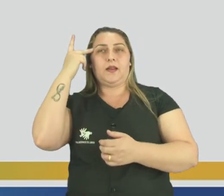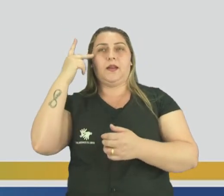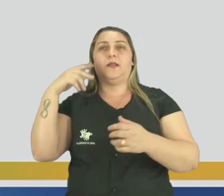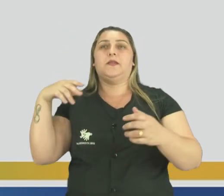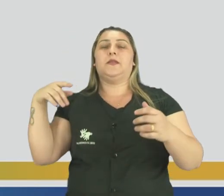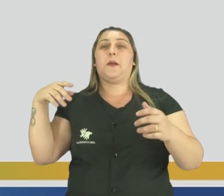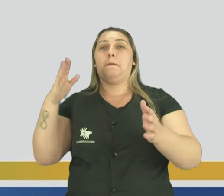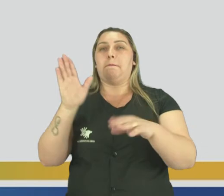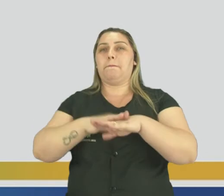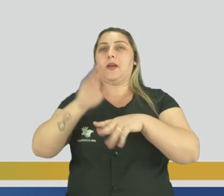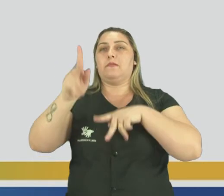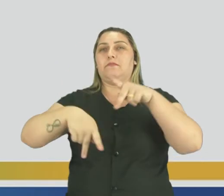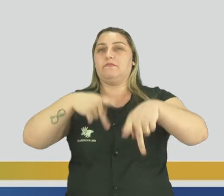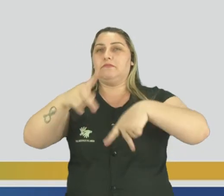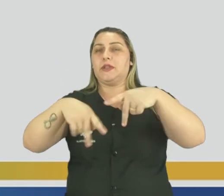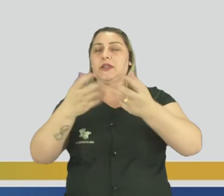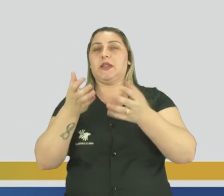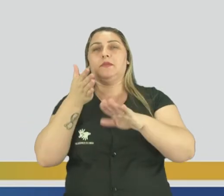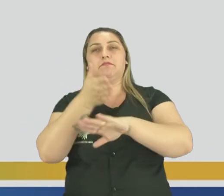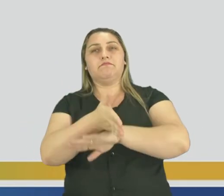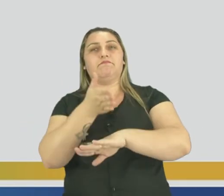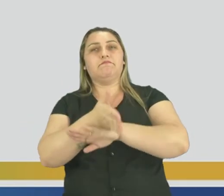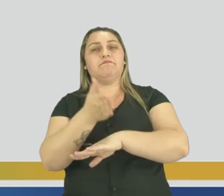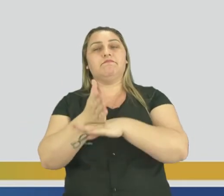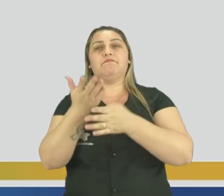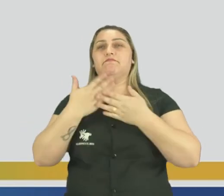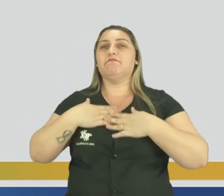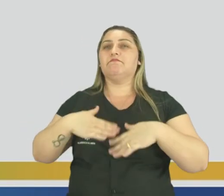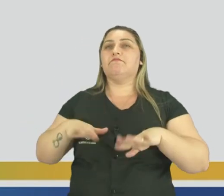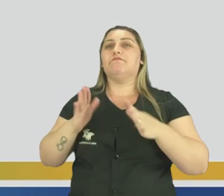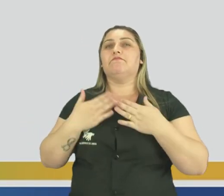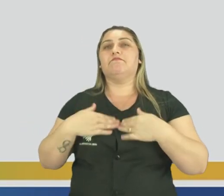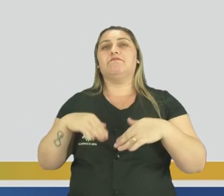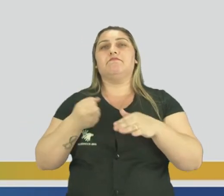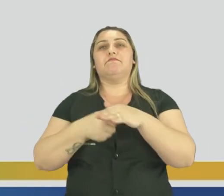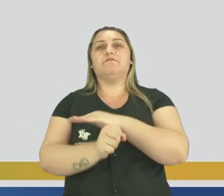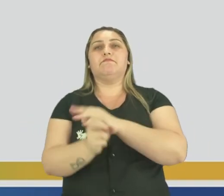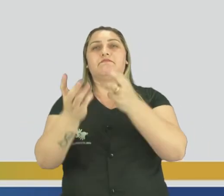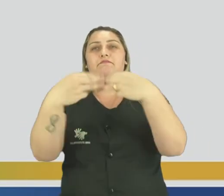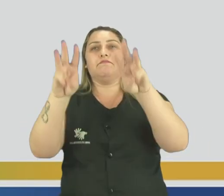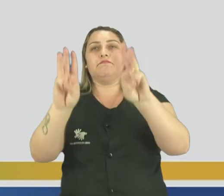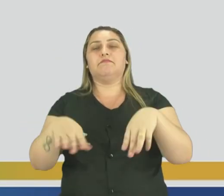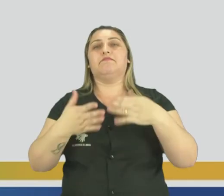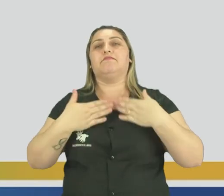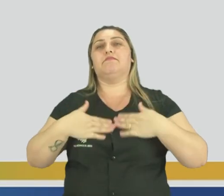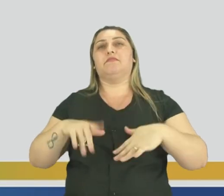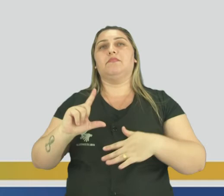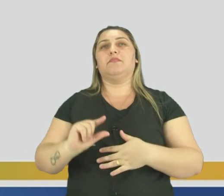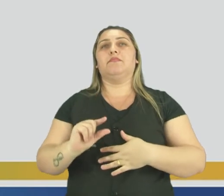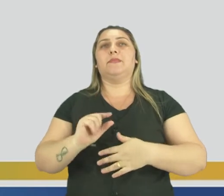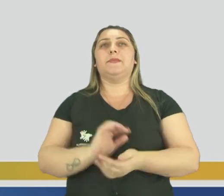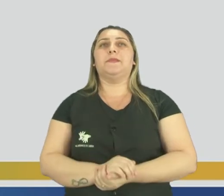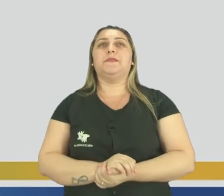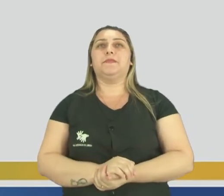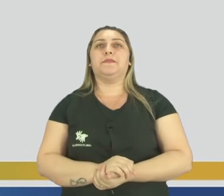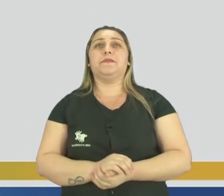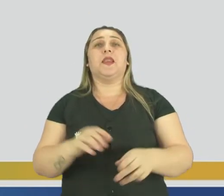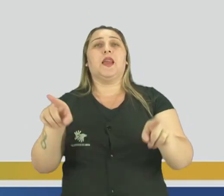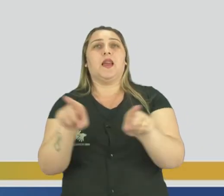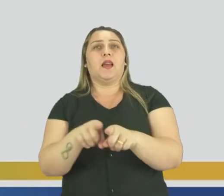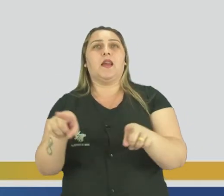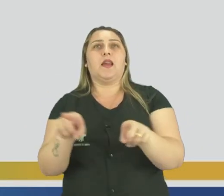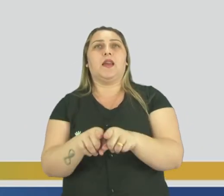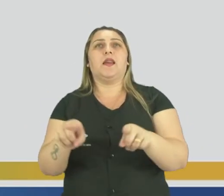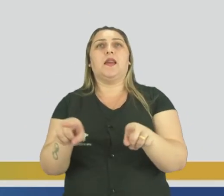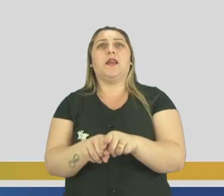mais populosa, né? Então, querem ir lá para ficar tranquilo, um pouco no museu, né? Tem um pouco de tranquilidade. Nós também temos